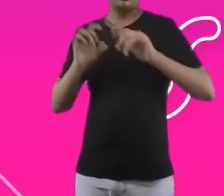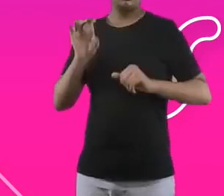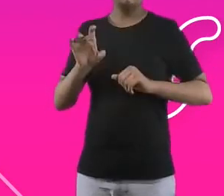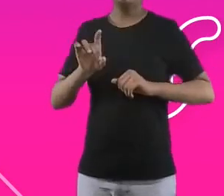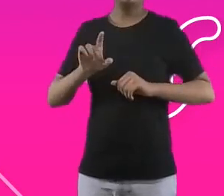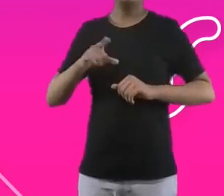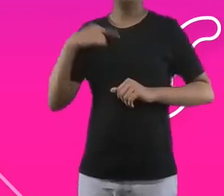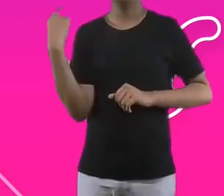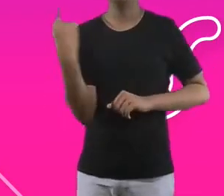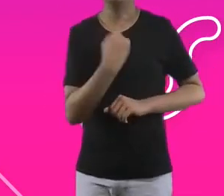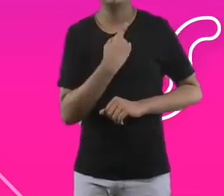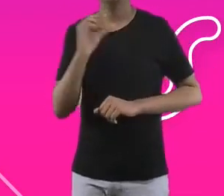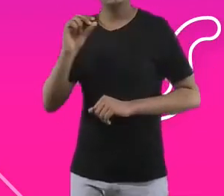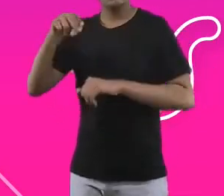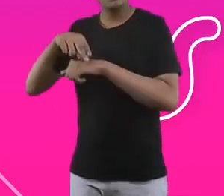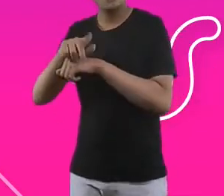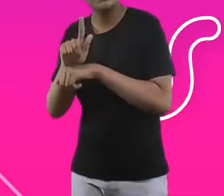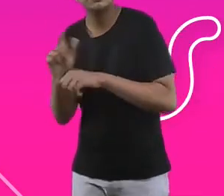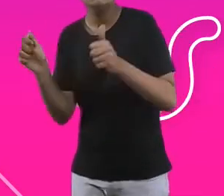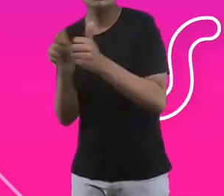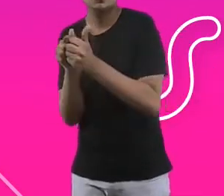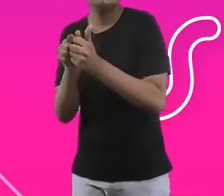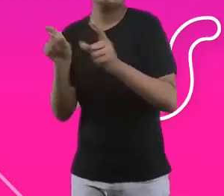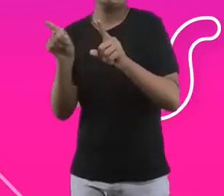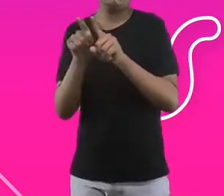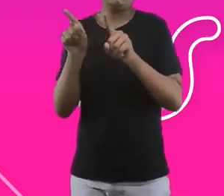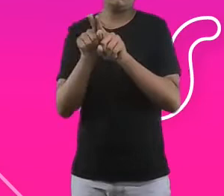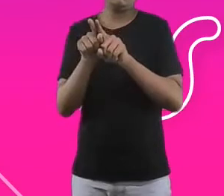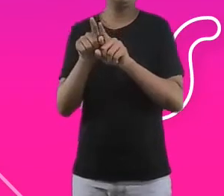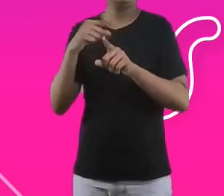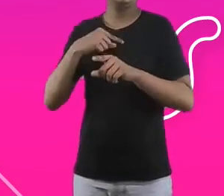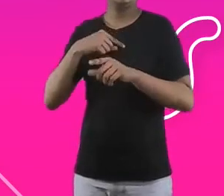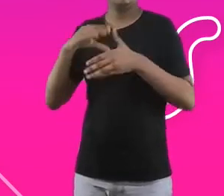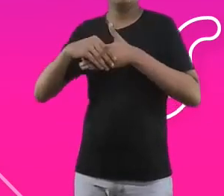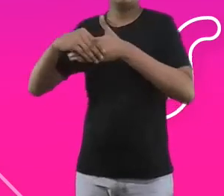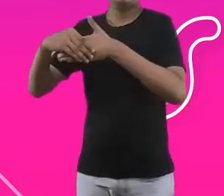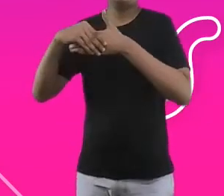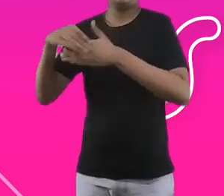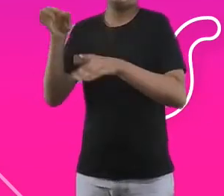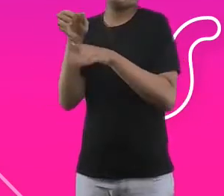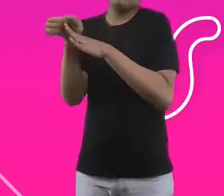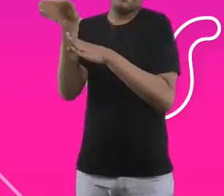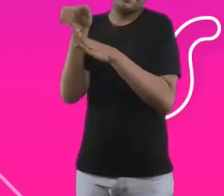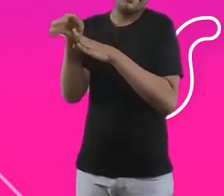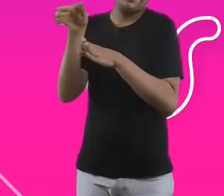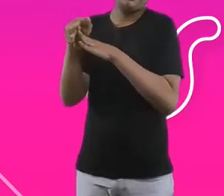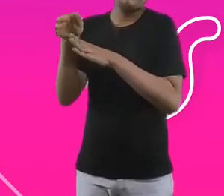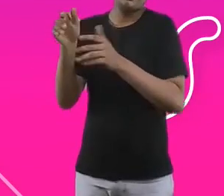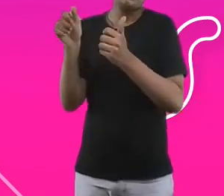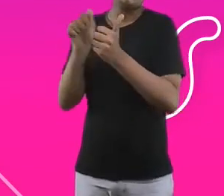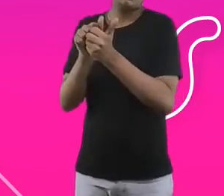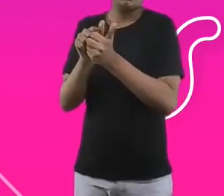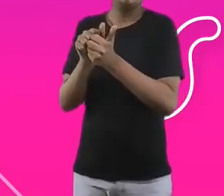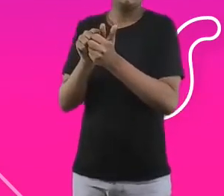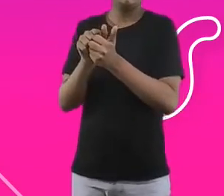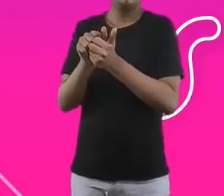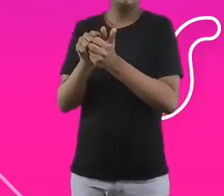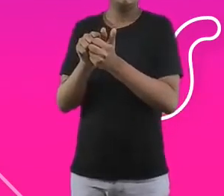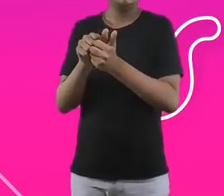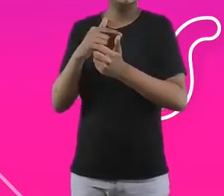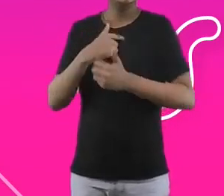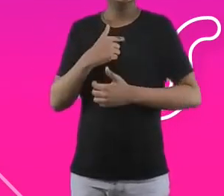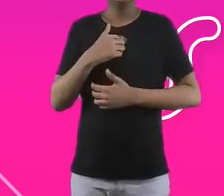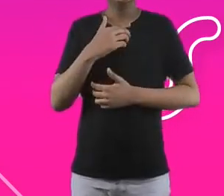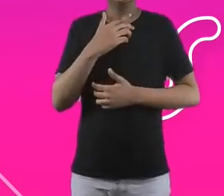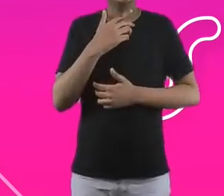também nos ensinam muito. Eu fui mentora no ano 1. Então, antes de ser gerente do programa, eu atuei como mentora. E eu confesso para vocês, quando eu fui, eu